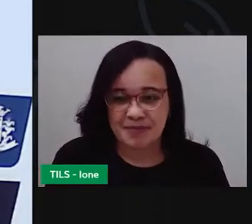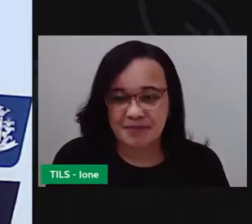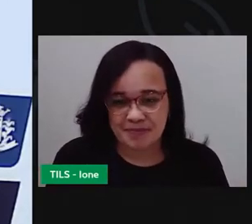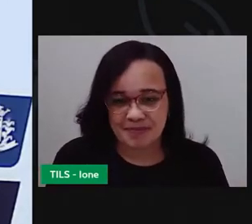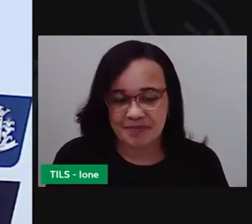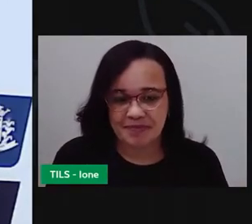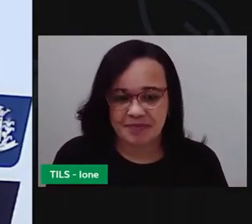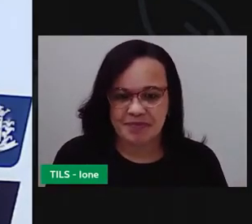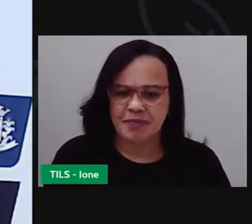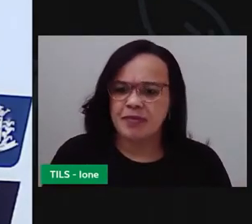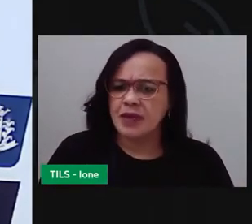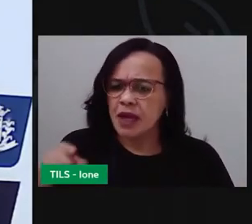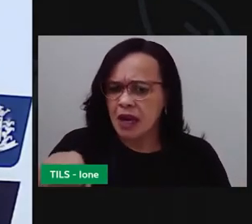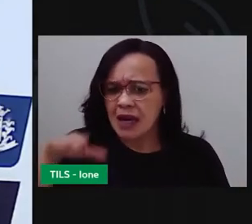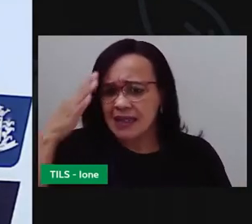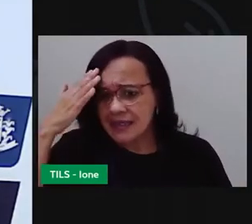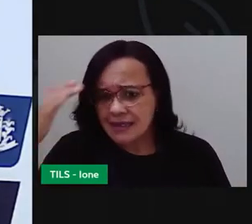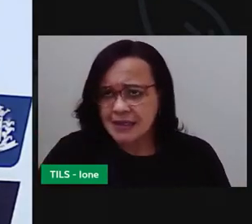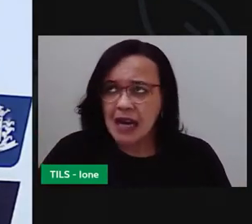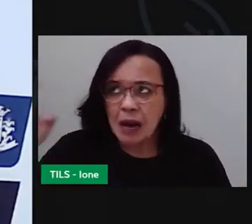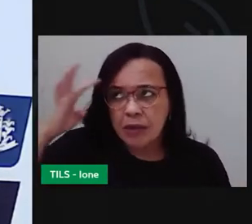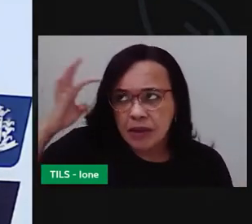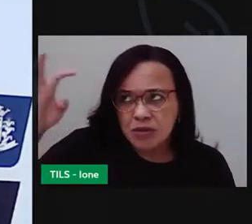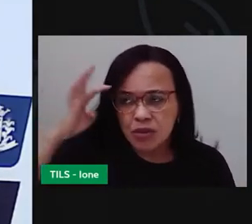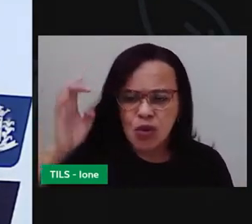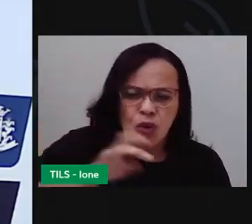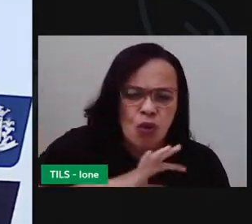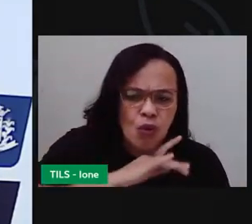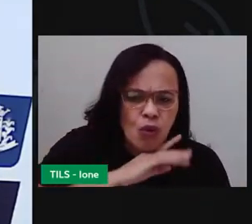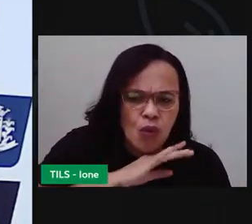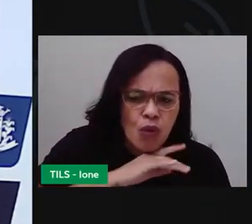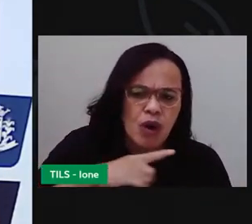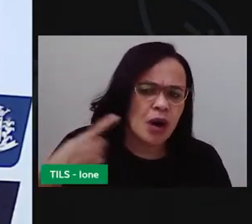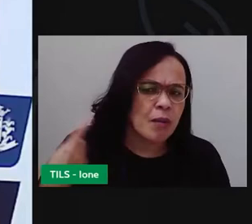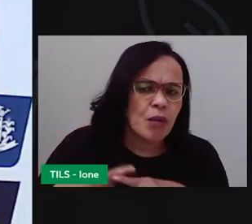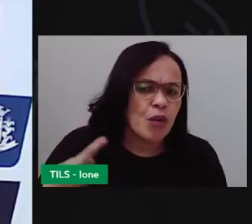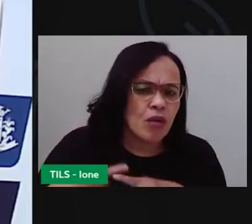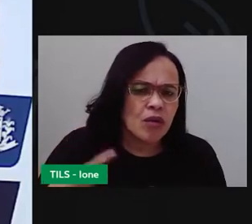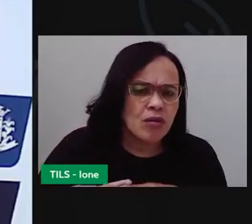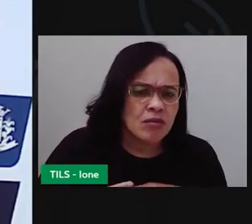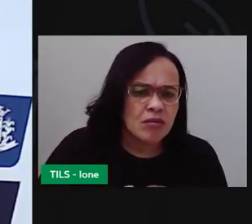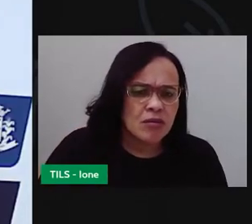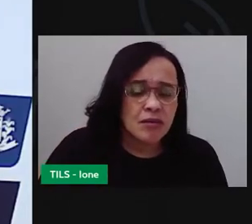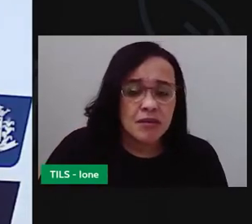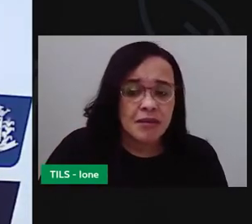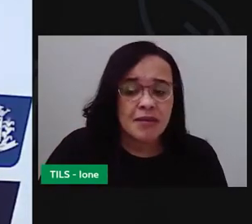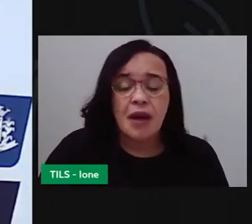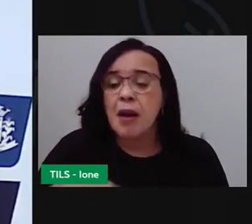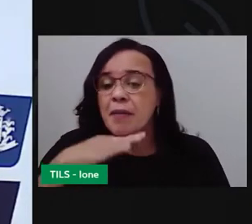Você sabe por que teve um pesadelo, seu novinho? A mamãe pergunta.